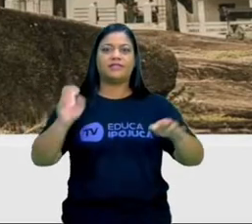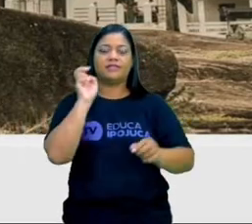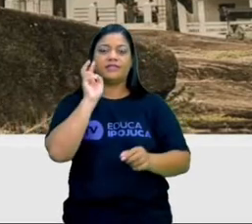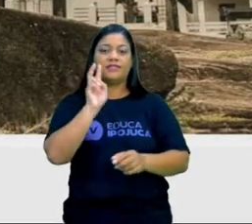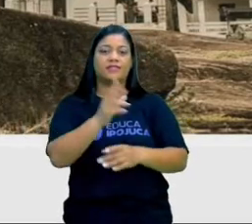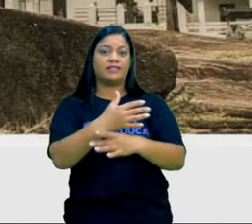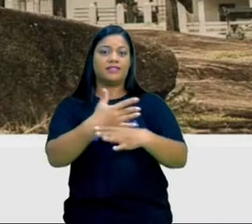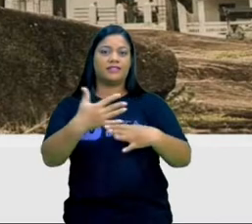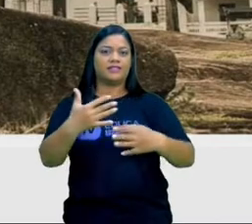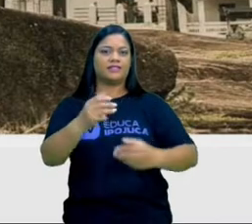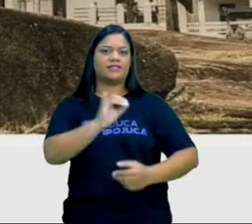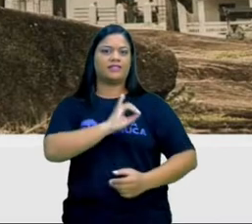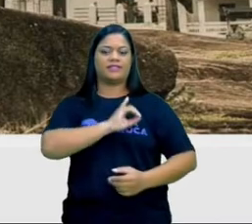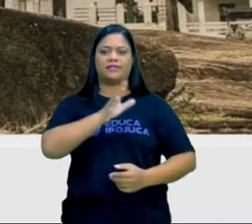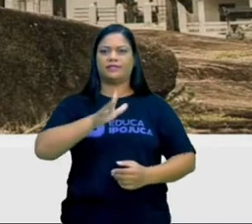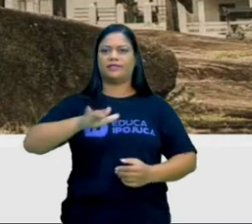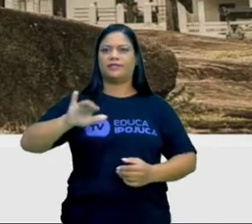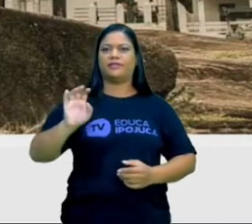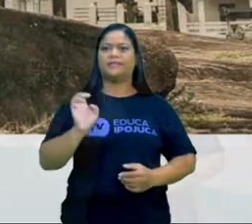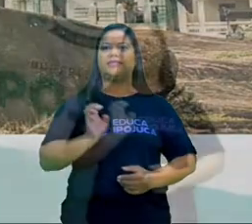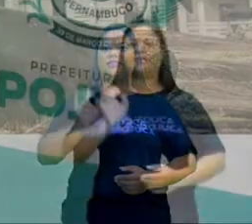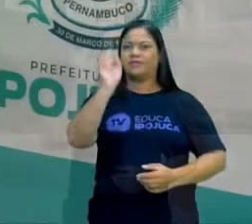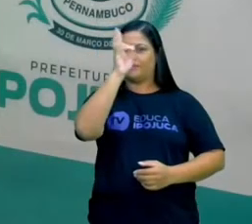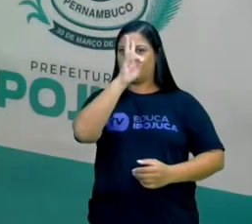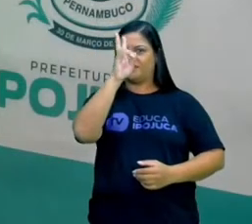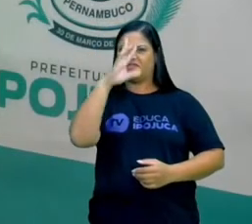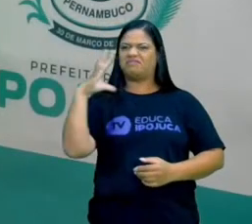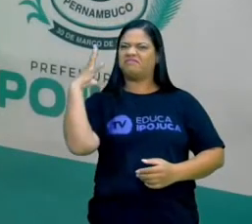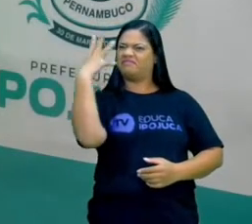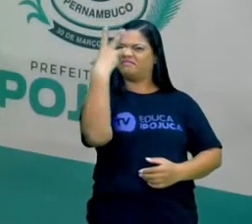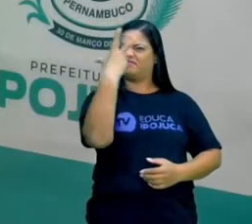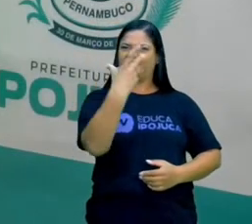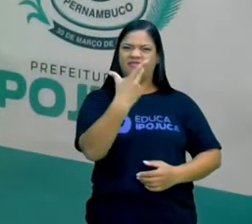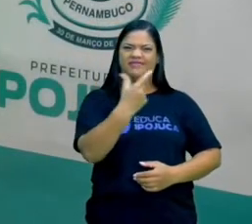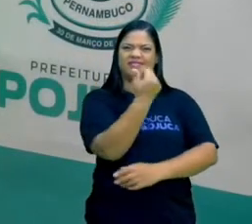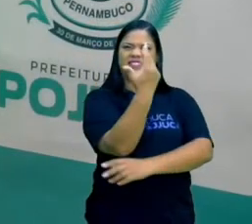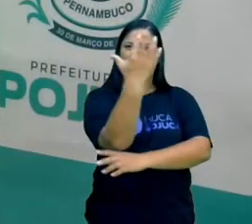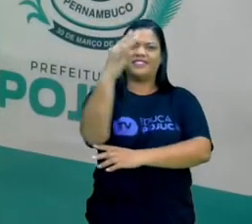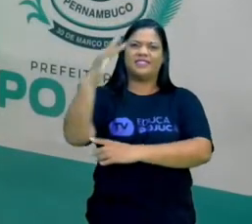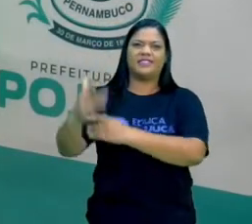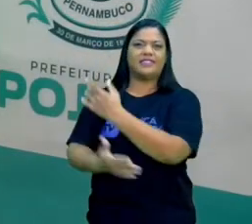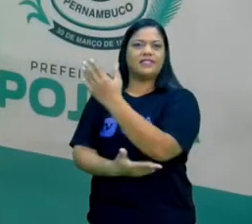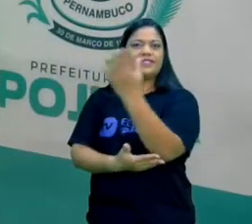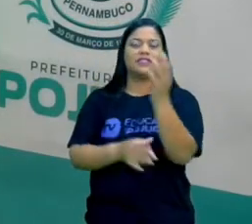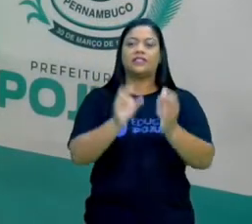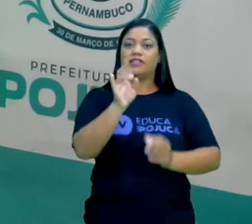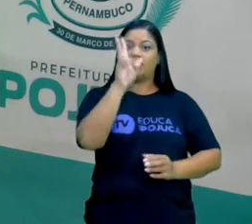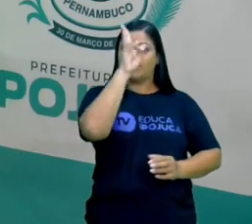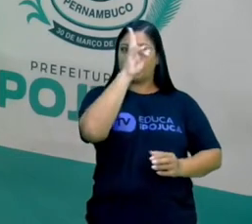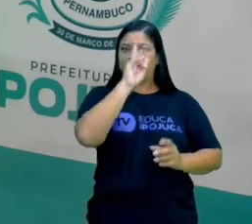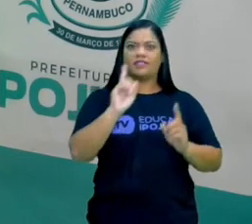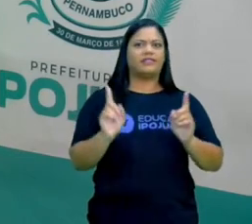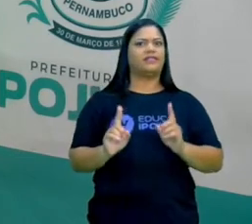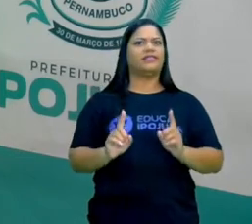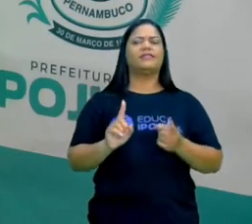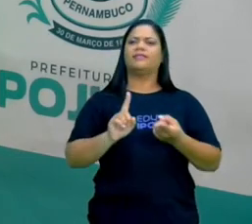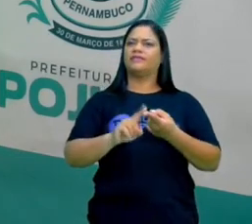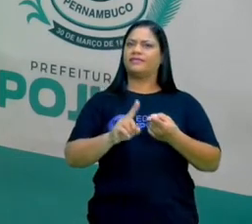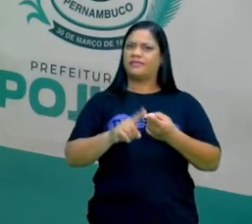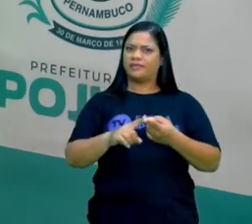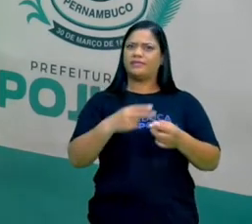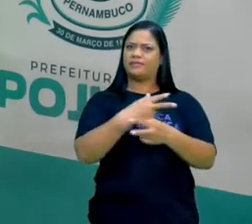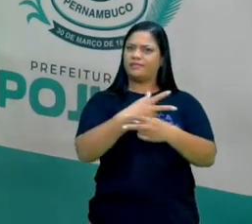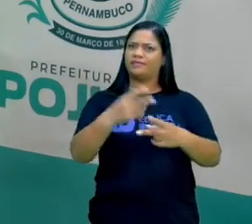cidade de Pujuca, rica em história e em beleza natural. A nossa cidade não tem só história não, tem muitas belezas também